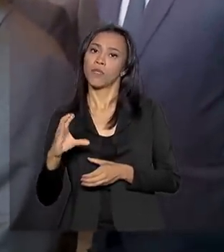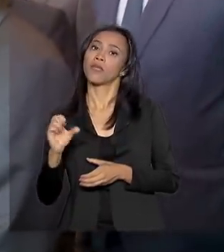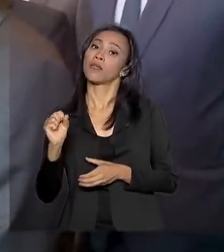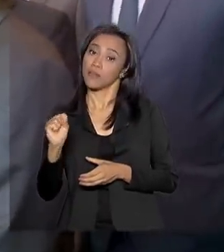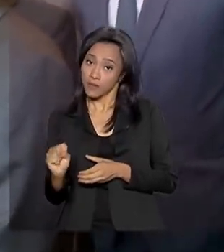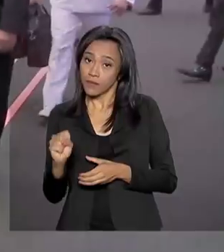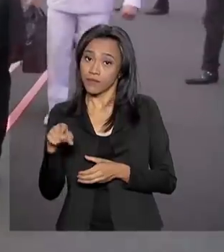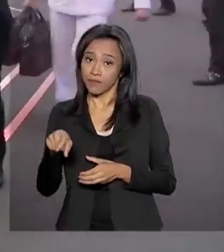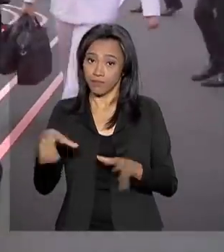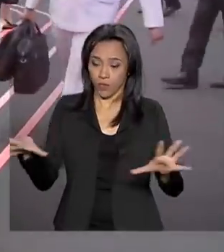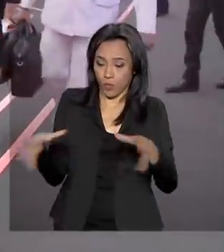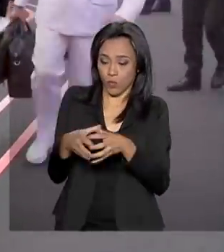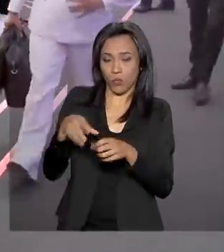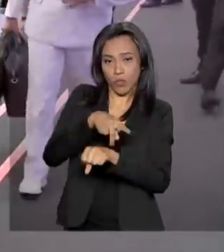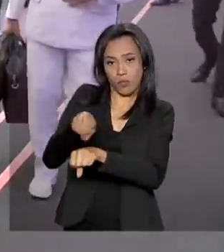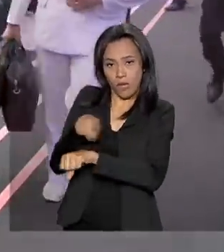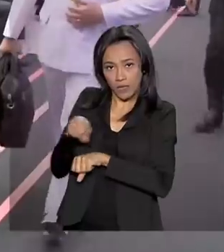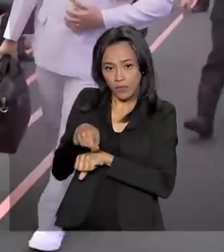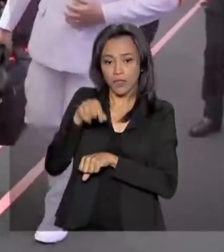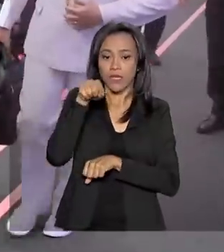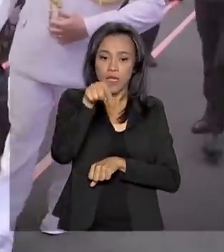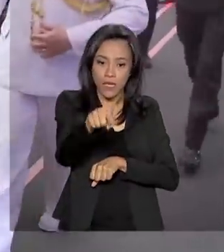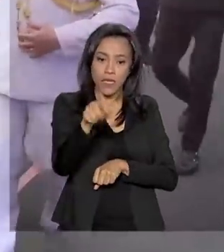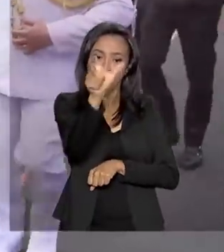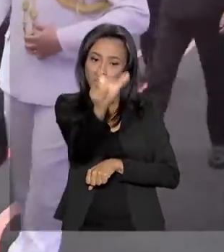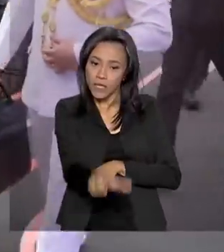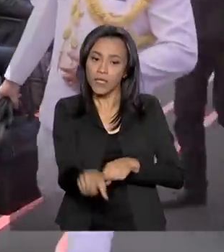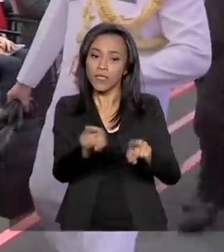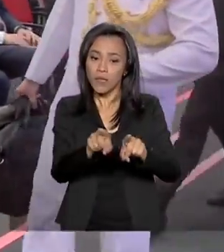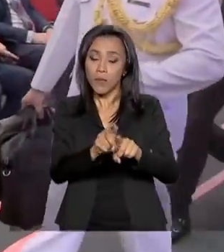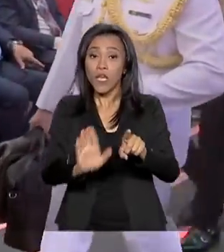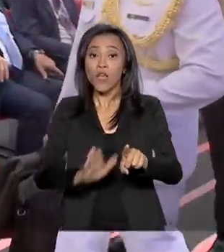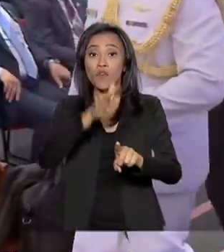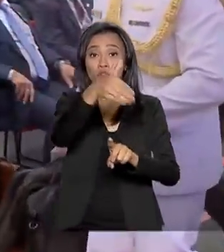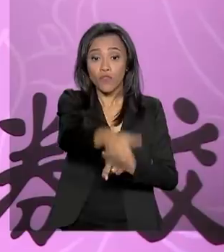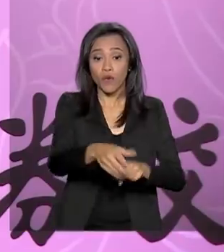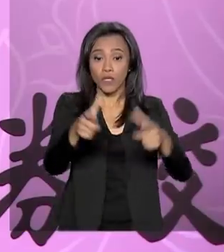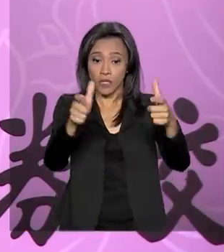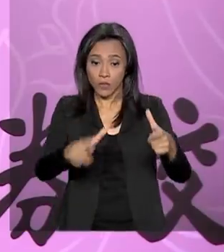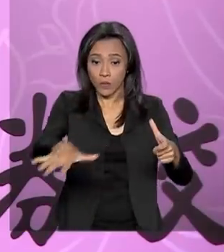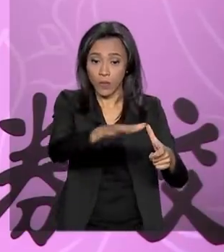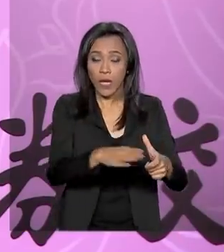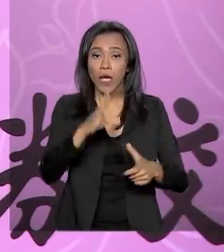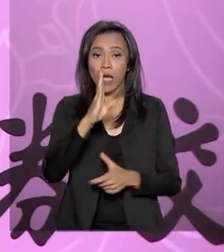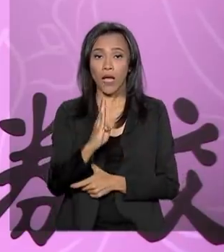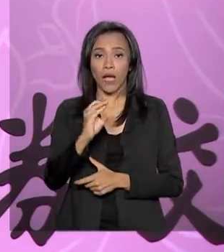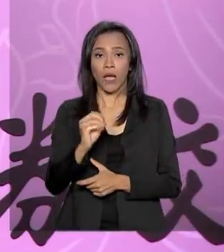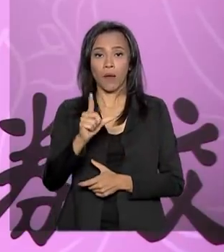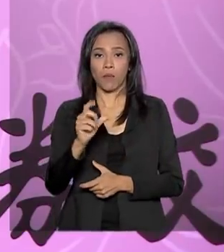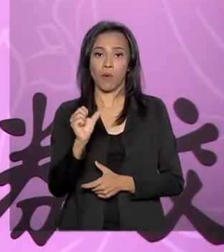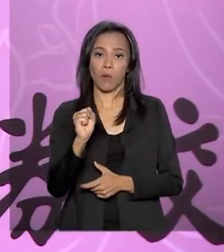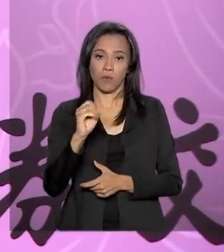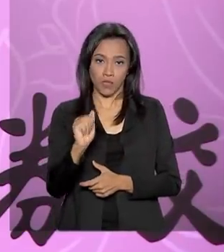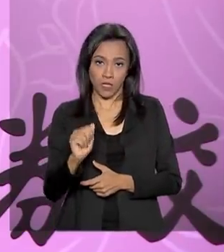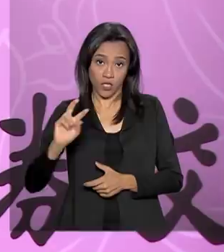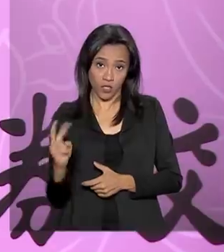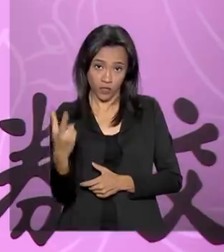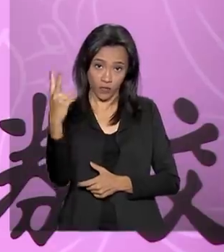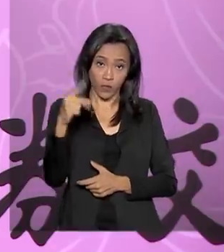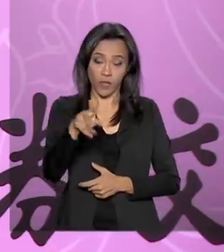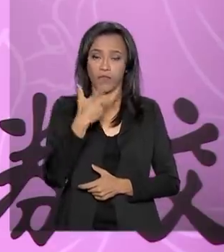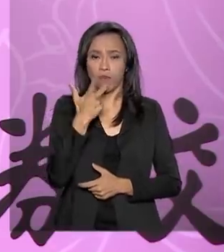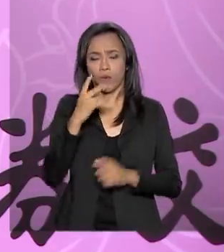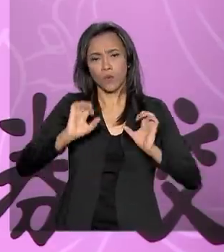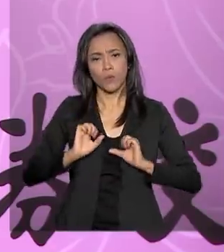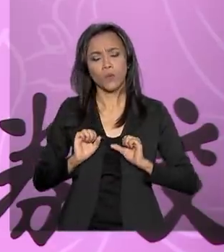e África do Sul. A Hamilton Mourão também foi à Bolsa de Valores de Xangai, onde citou o esforço do governo brasileiro para